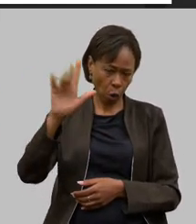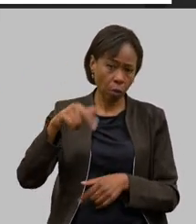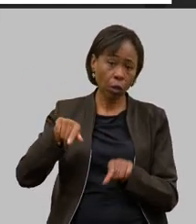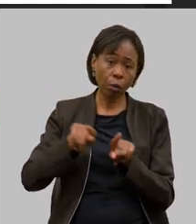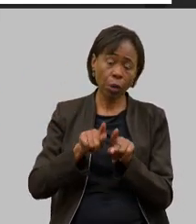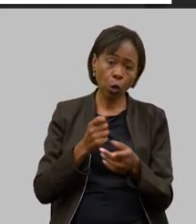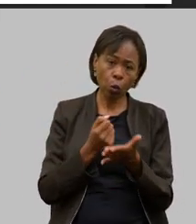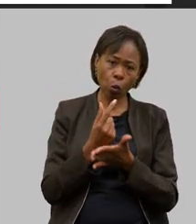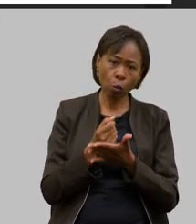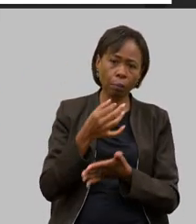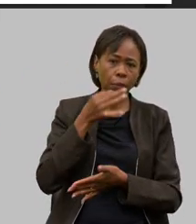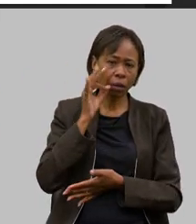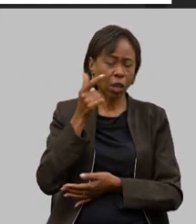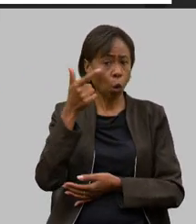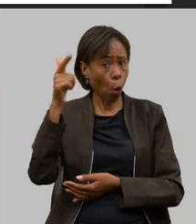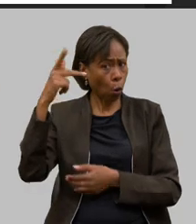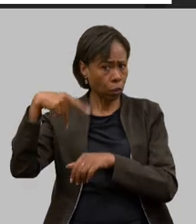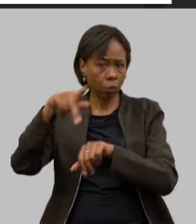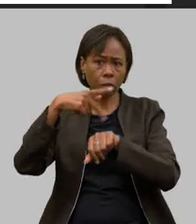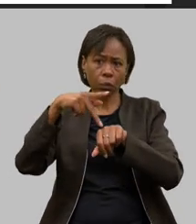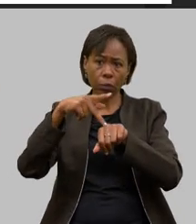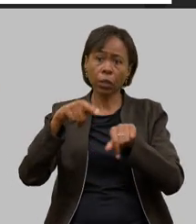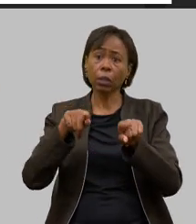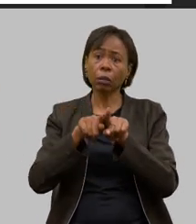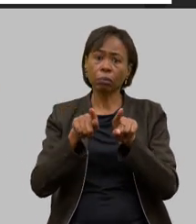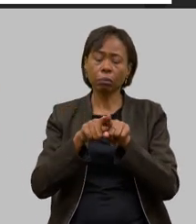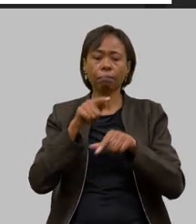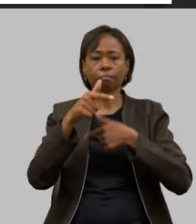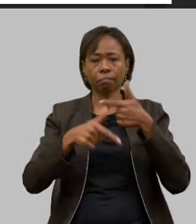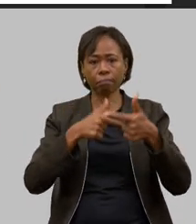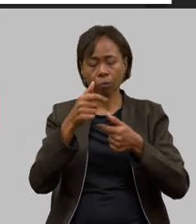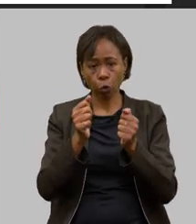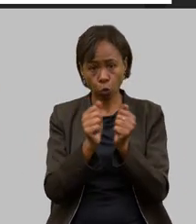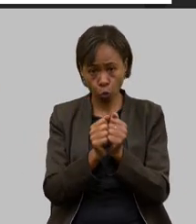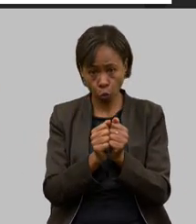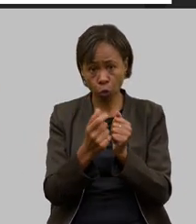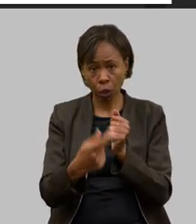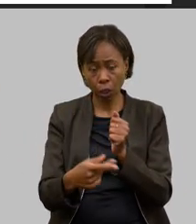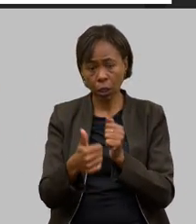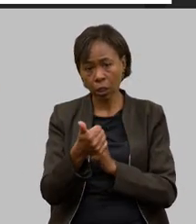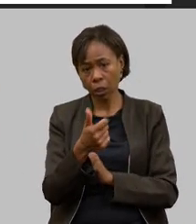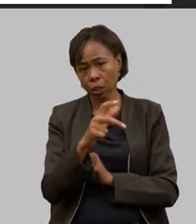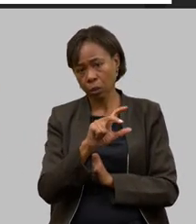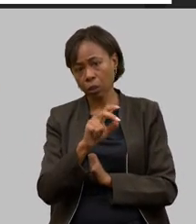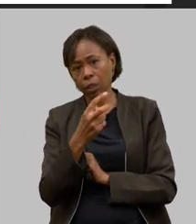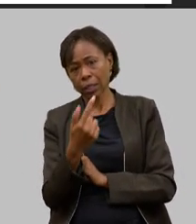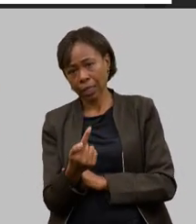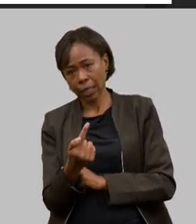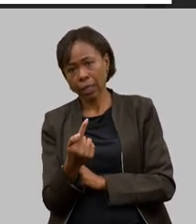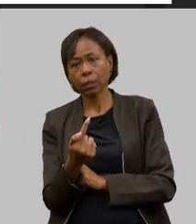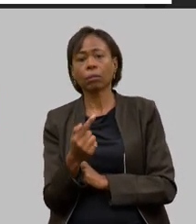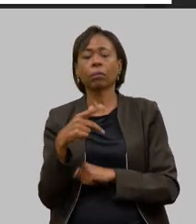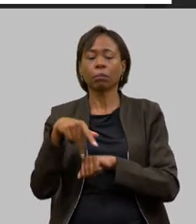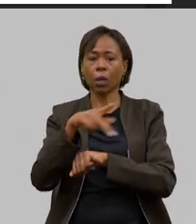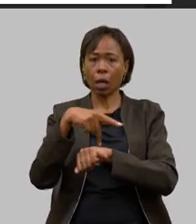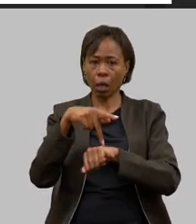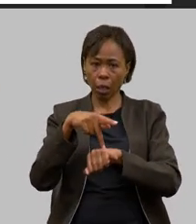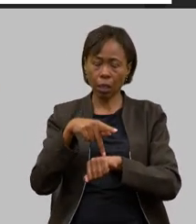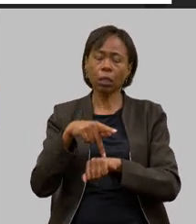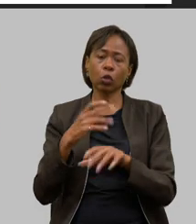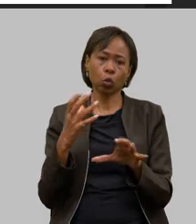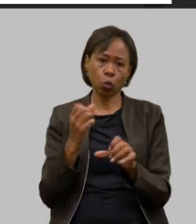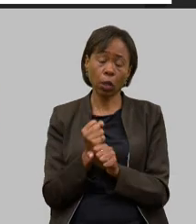e outros países que estão aí trabalhando com a gente são 157 países como eu disse mas